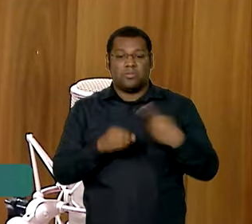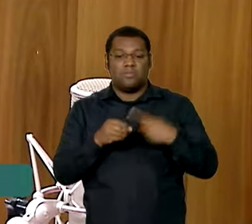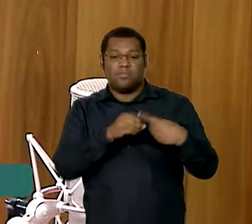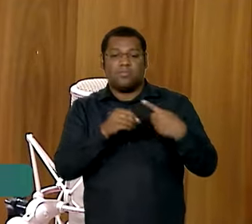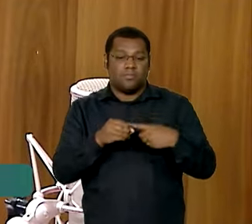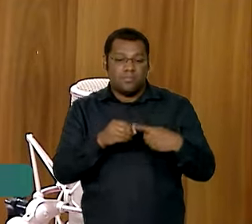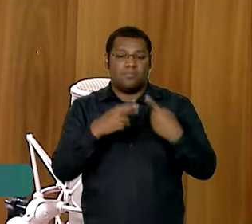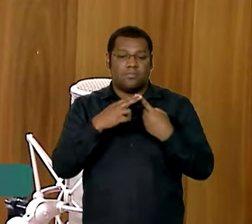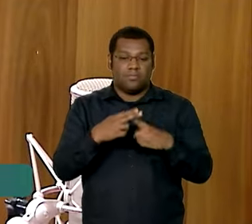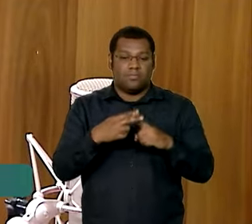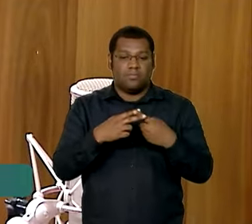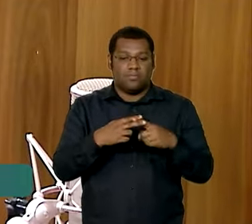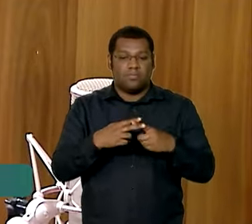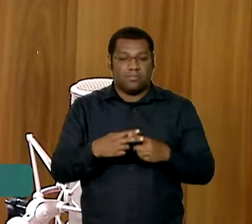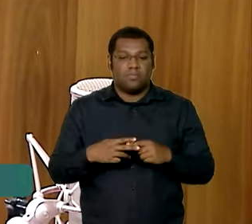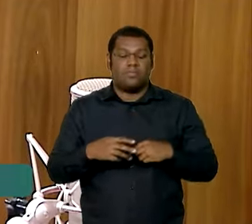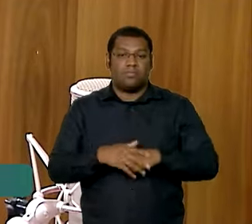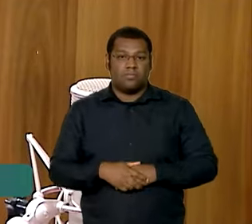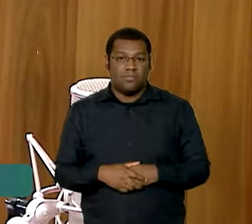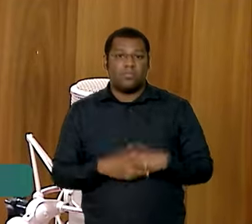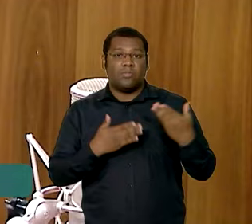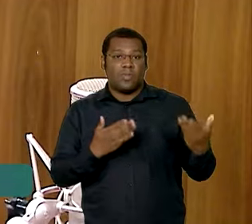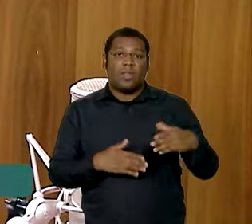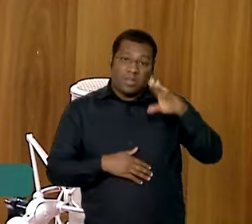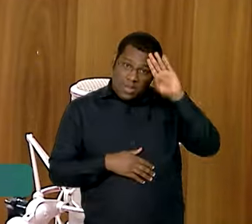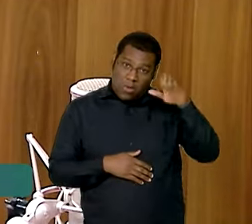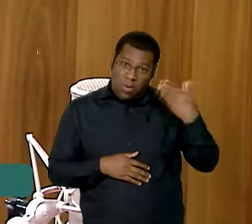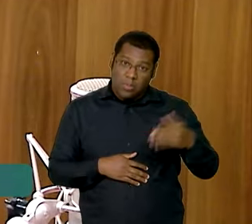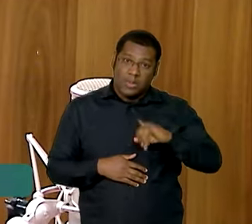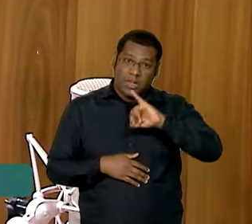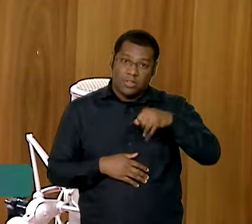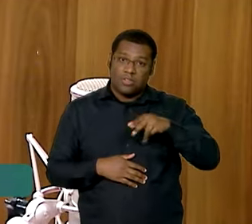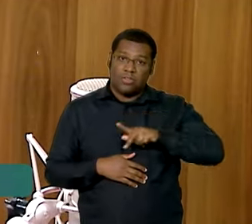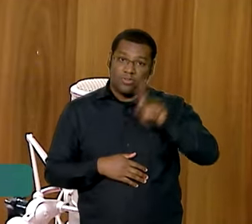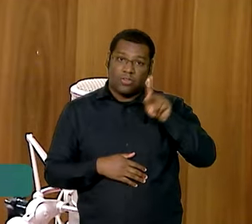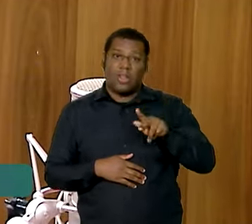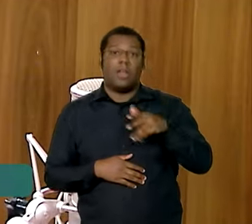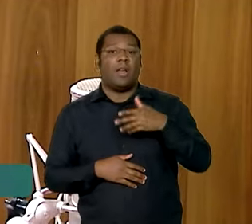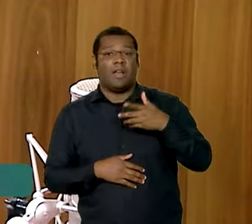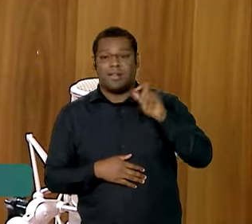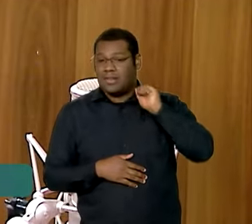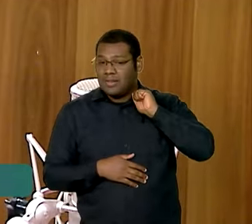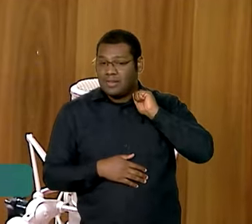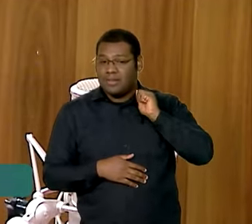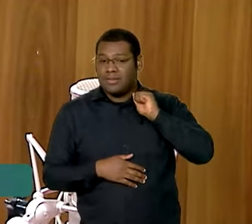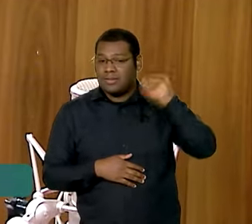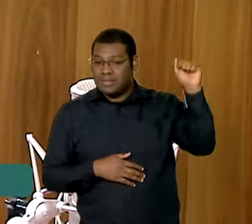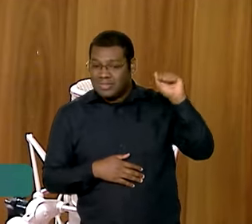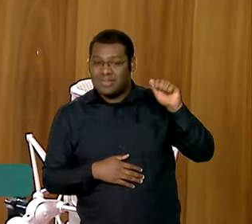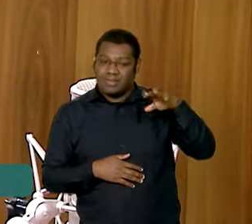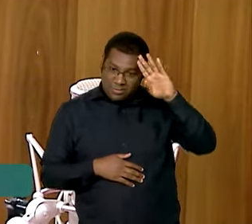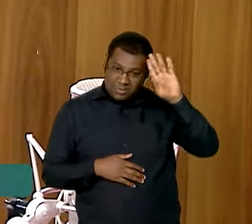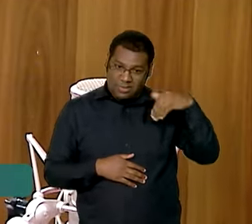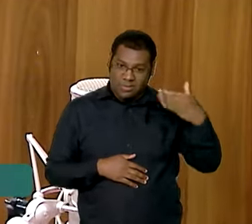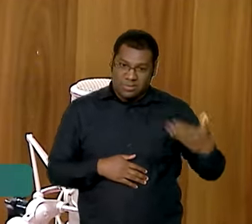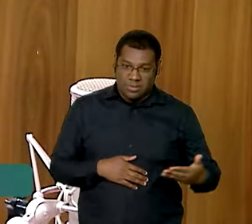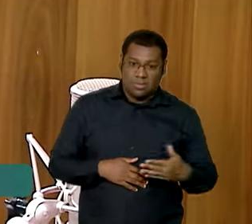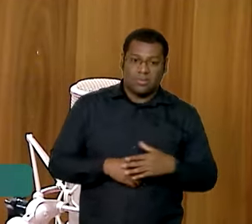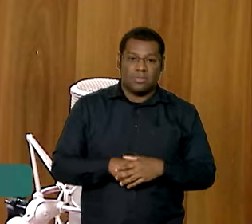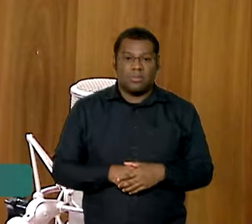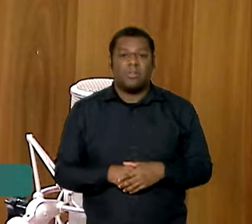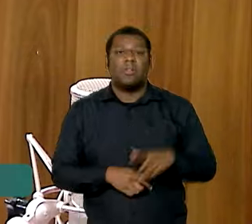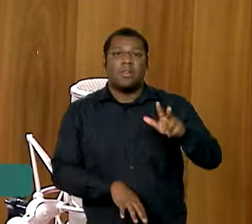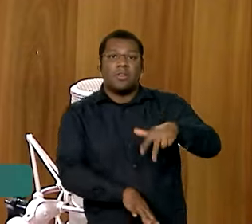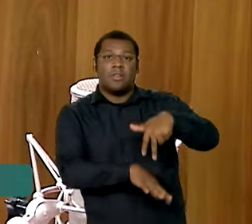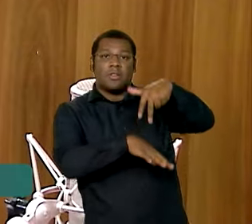nós temos alguns bursos, algumas homenagens ali como a JK, Tiradentes, entre outras figuras da história do Brasil. Então a praça, a Estátua da